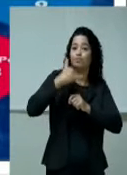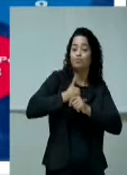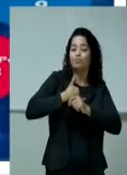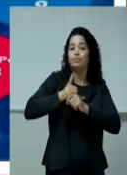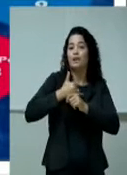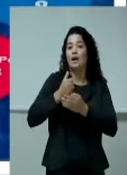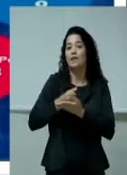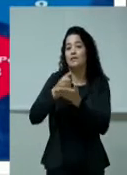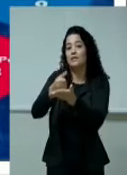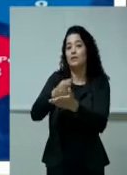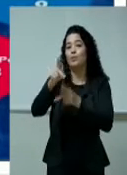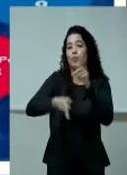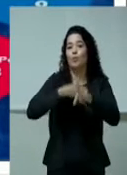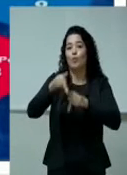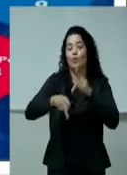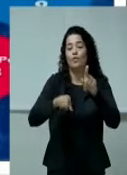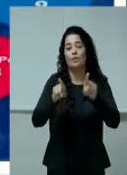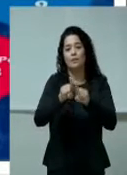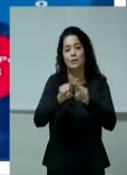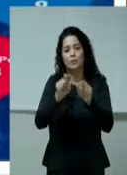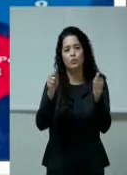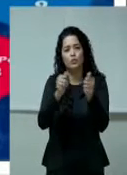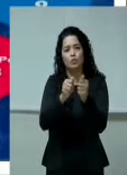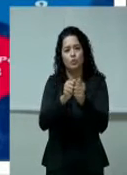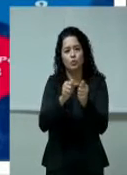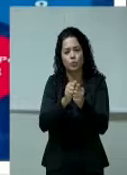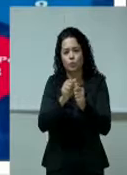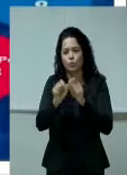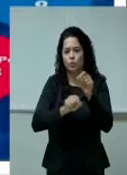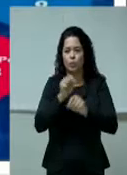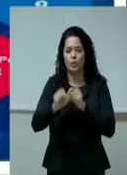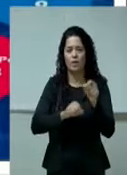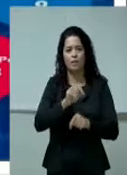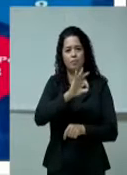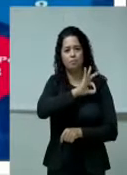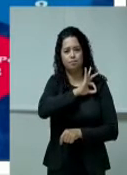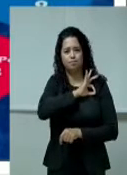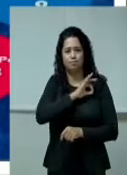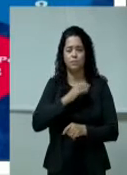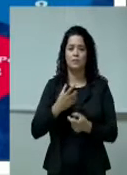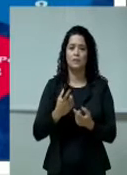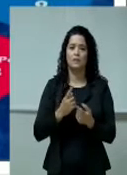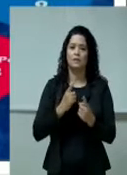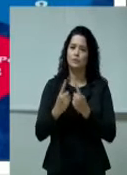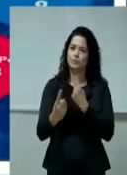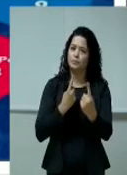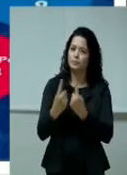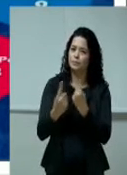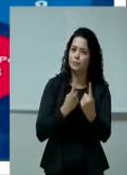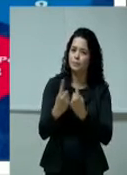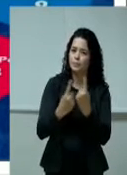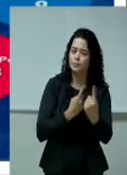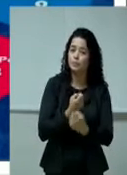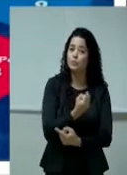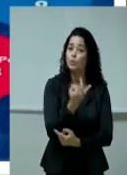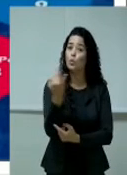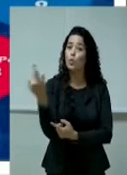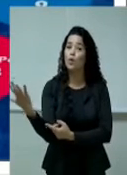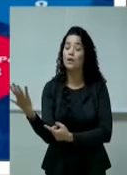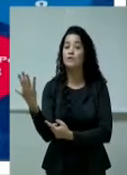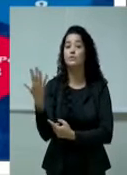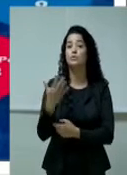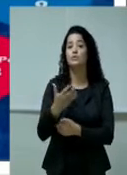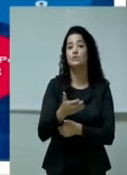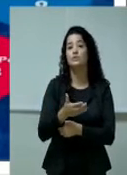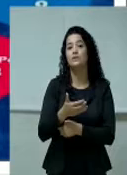A operação de trânsito, junto com os agentes de trânsito, foram 30 operações da Guarda Municipal. Sabe quantas armas branca e outras prenderam?